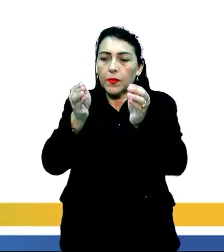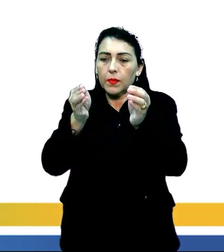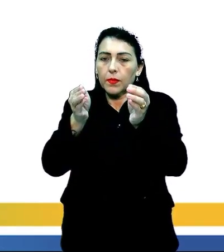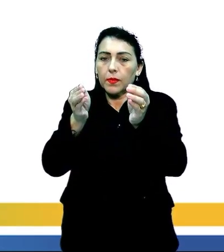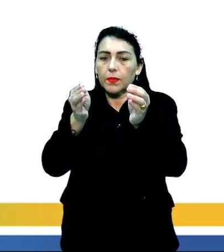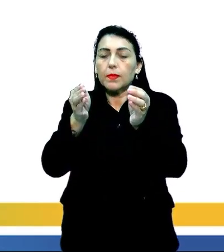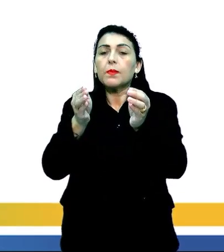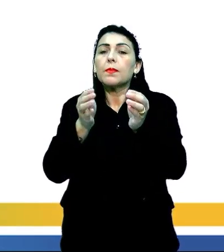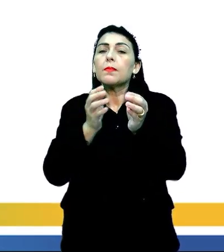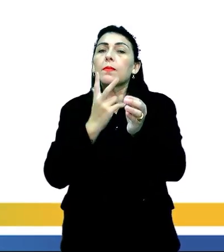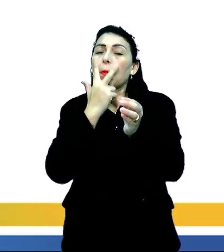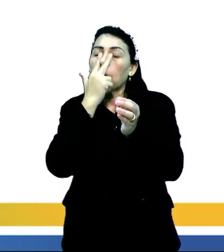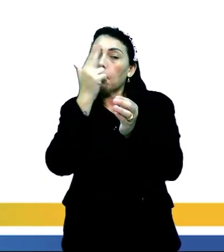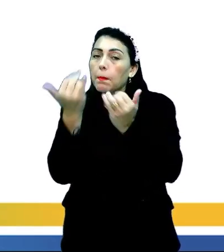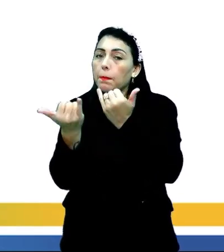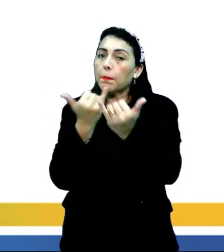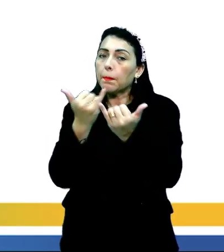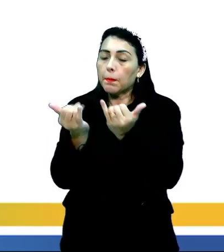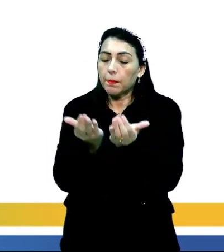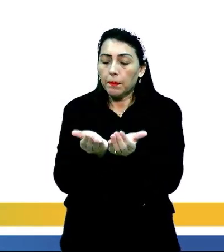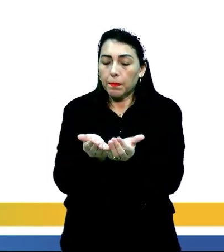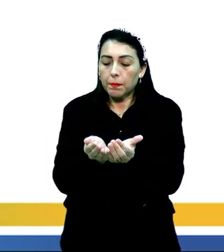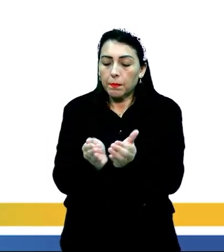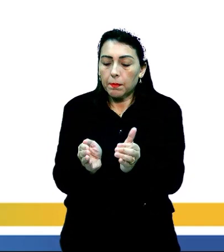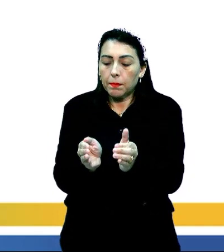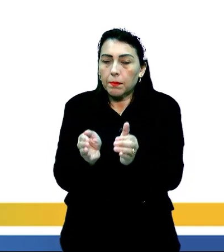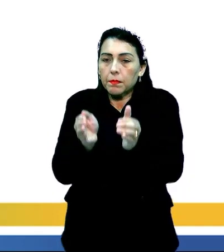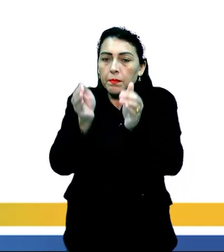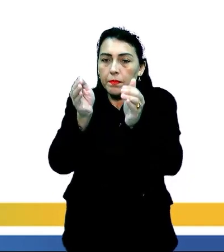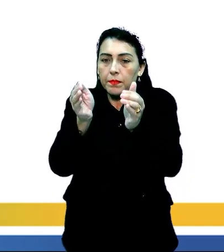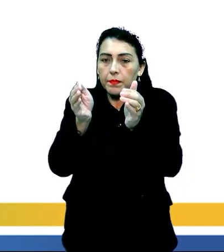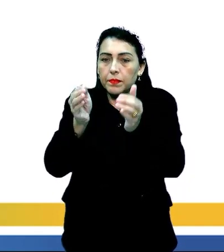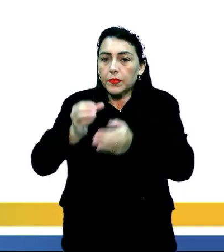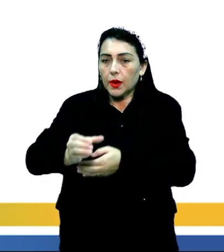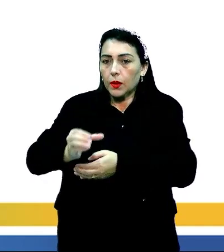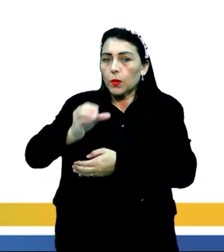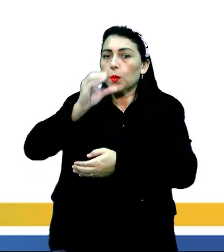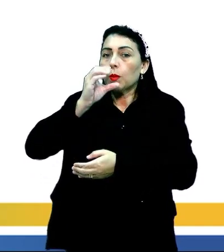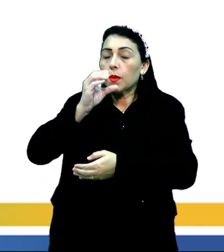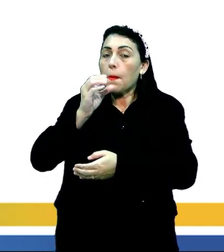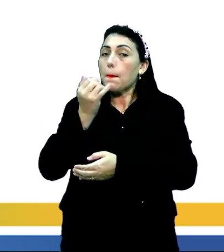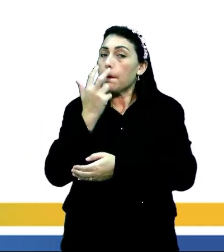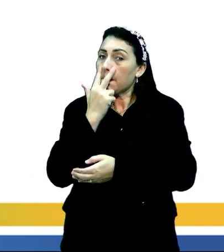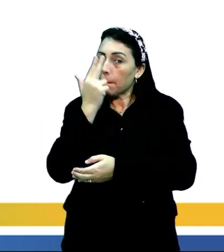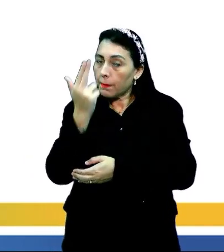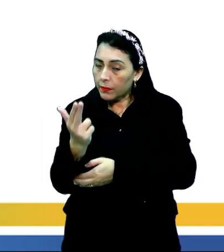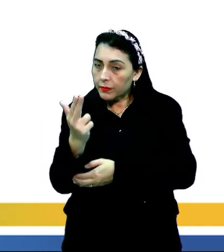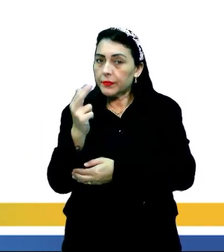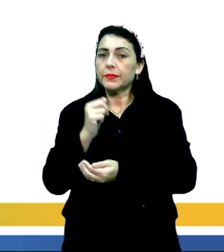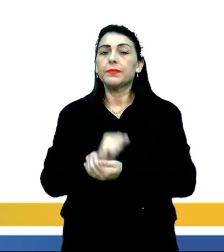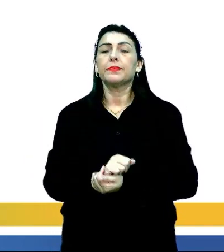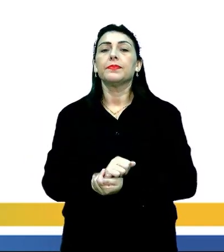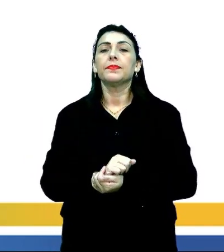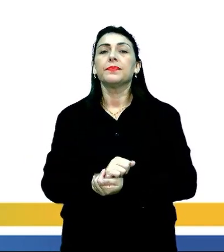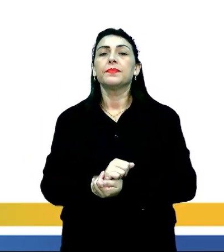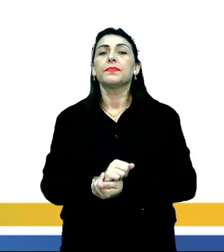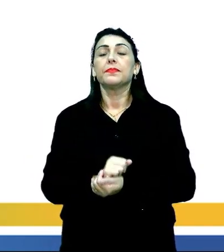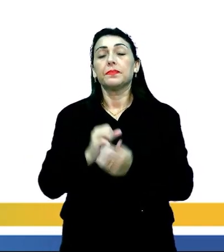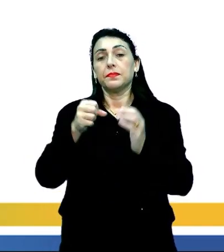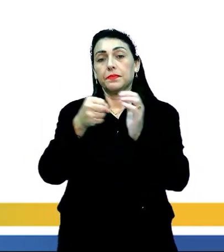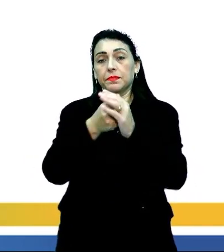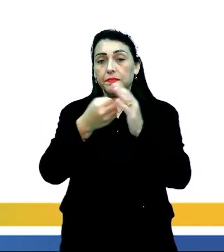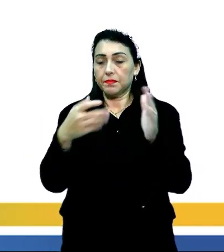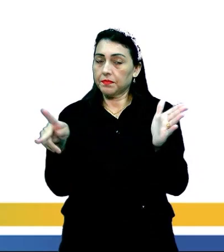Eu sempre falo para os alunos, a copa da araucária é muito semelhante a uma taça, ok? Então, essas são